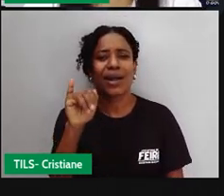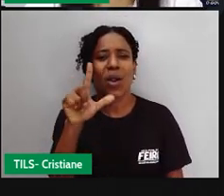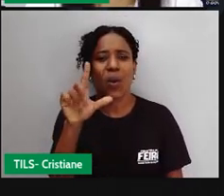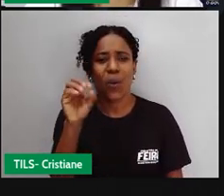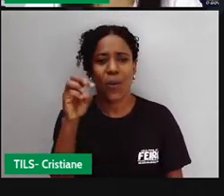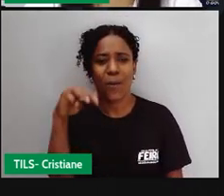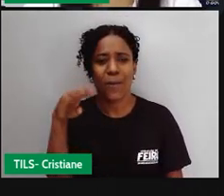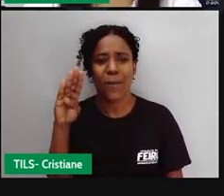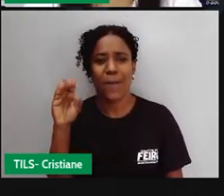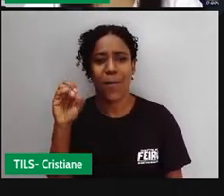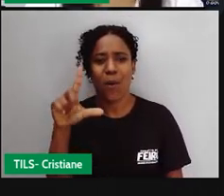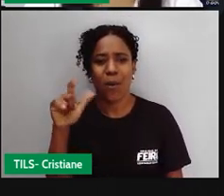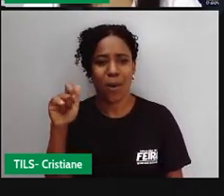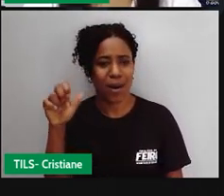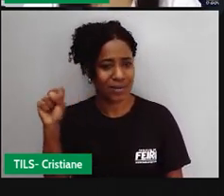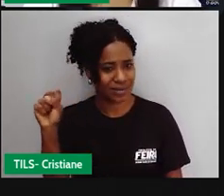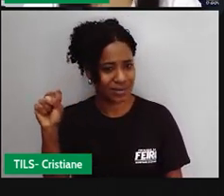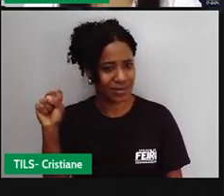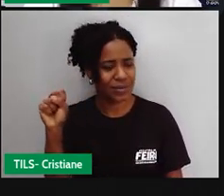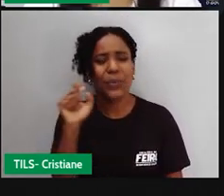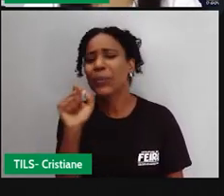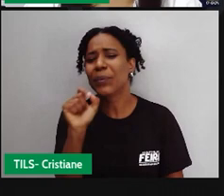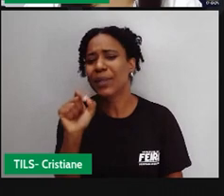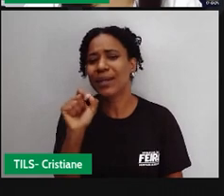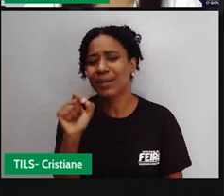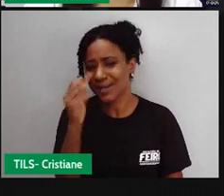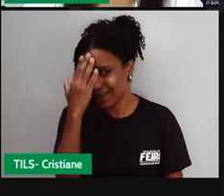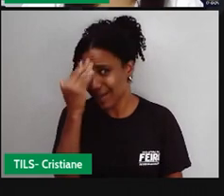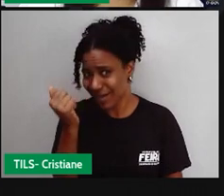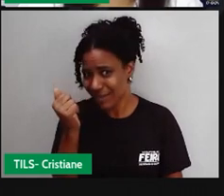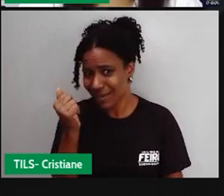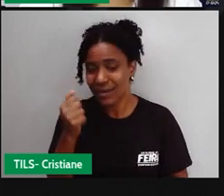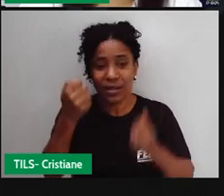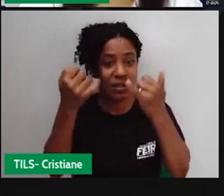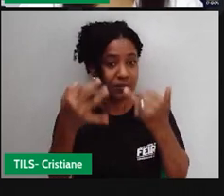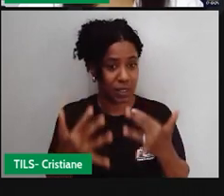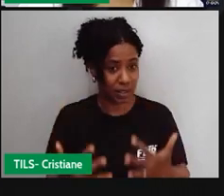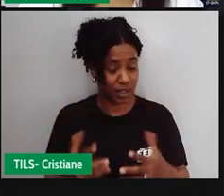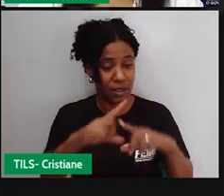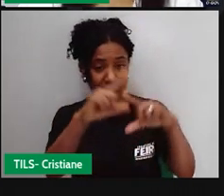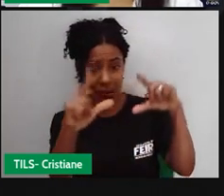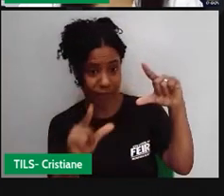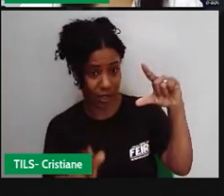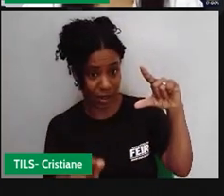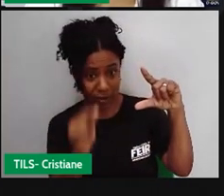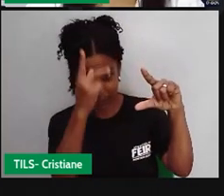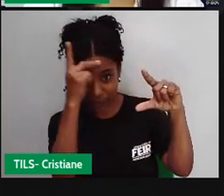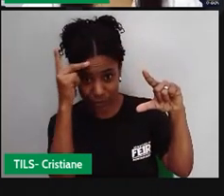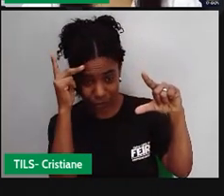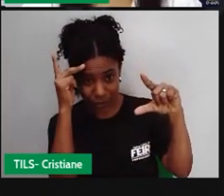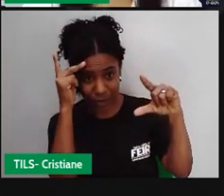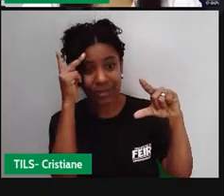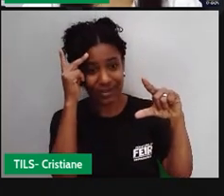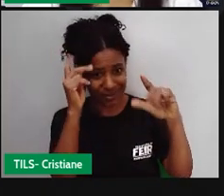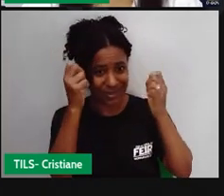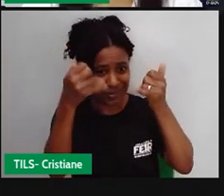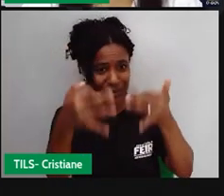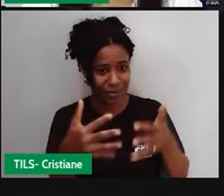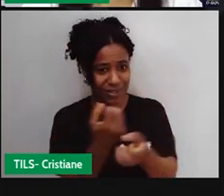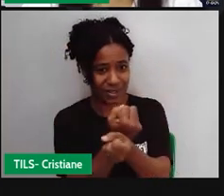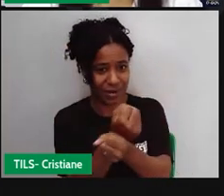todo o sofrimento, né? A partir do momento que eles eram escravizados. Mas aí, o que são quilombolas?